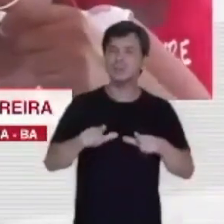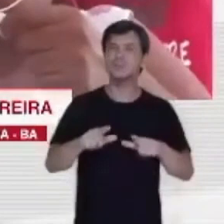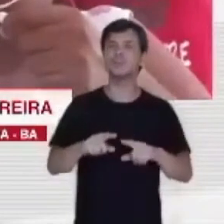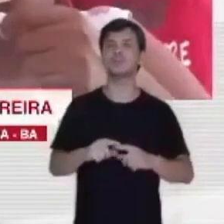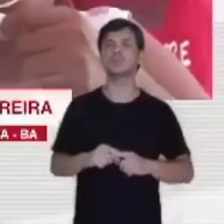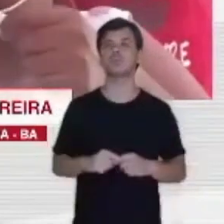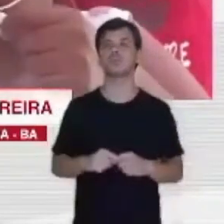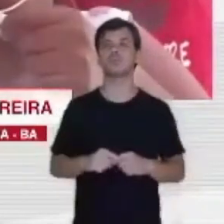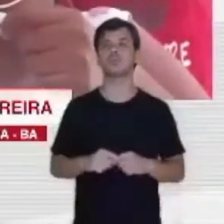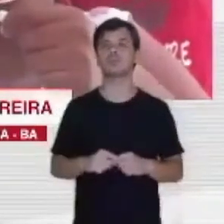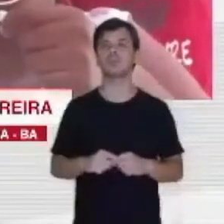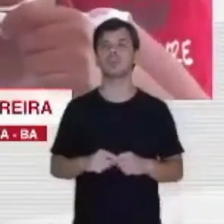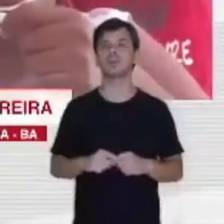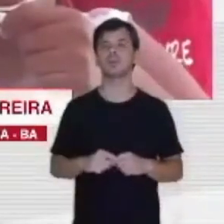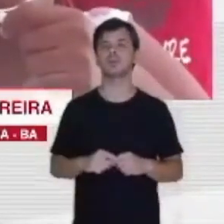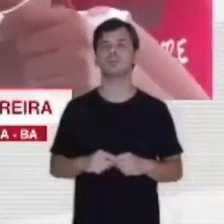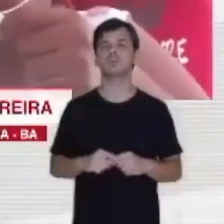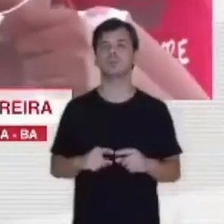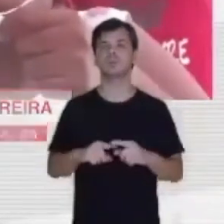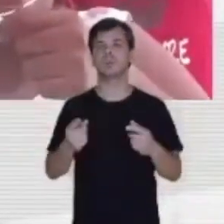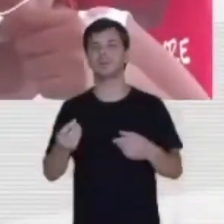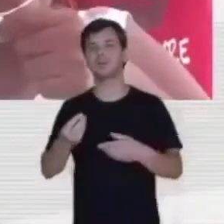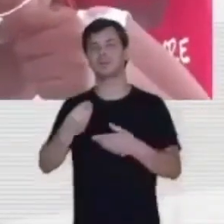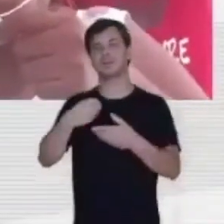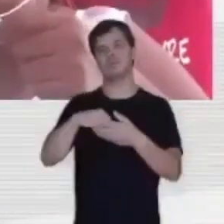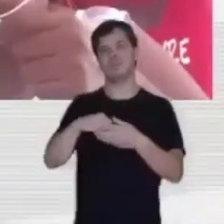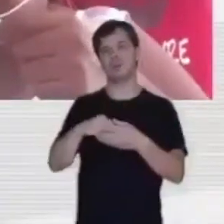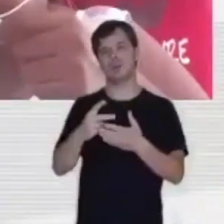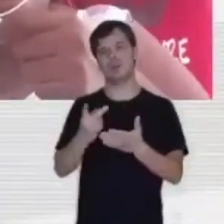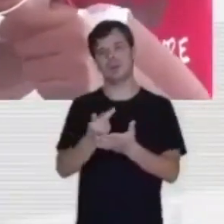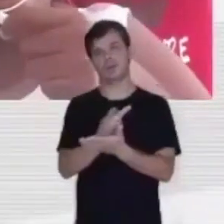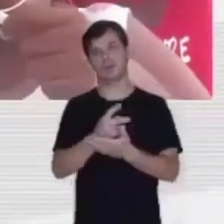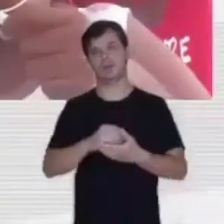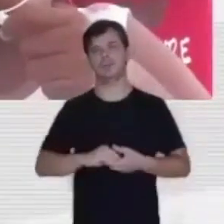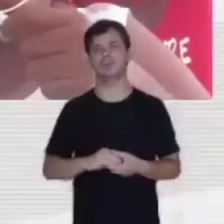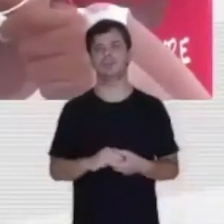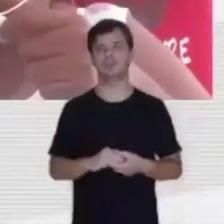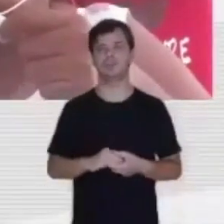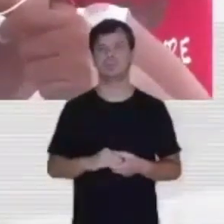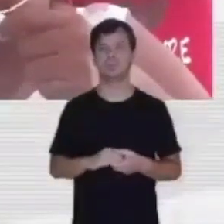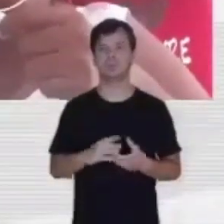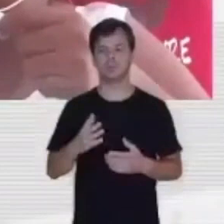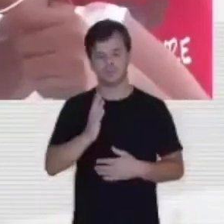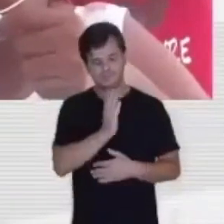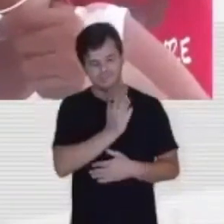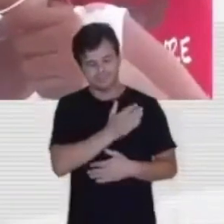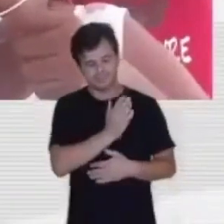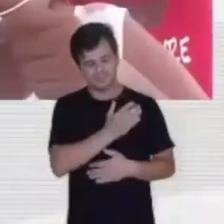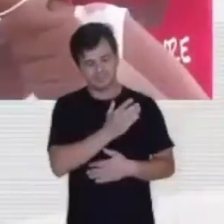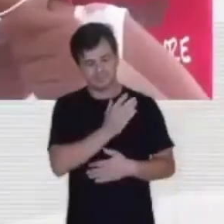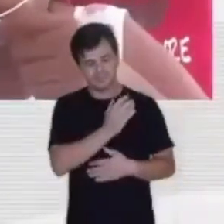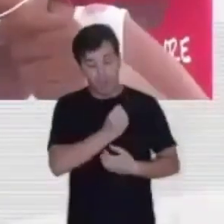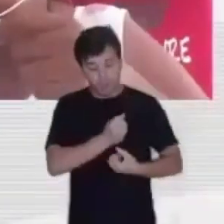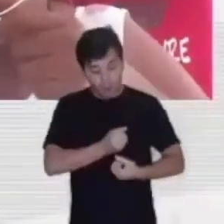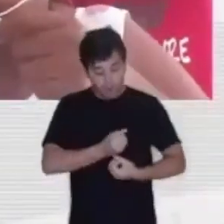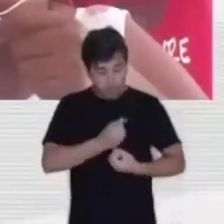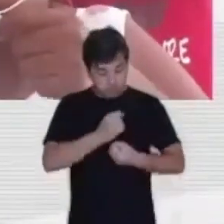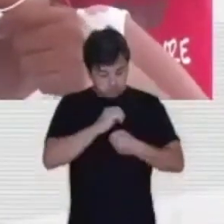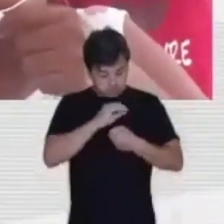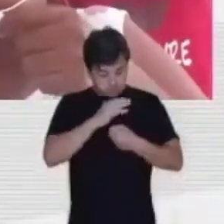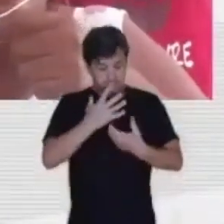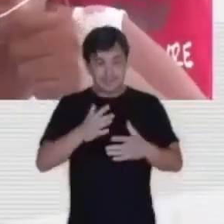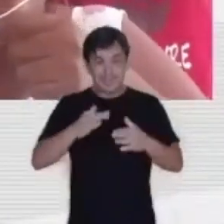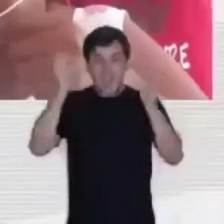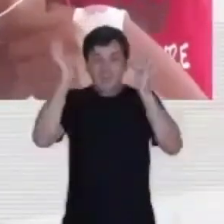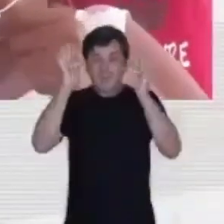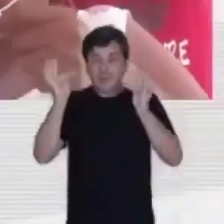mesmo, por trás dos bastidores para fazer tudo acontecer. É com o coração transbordando de